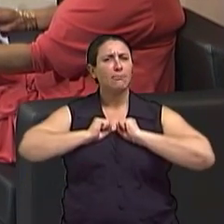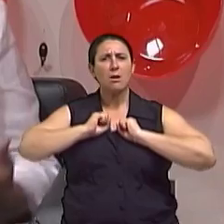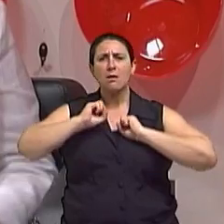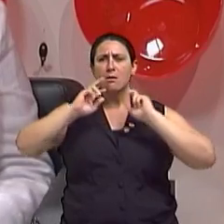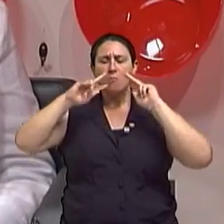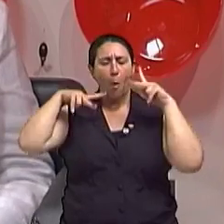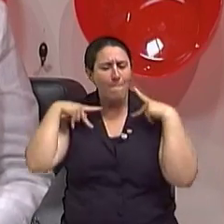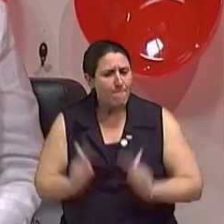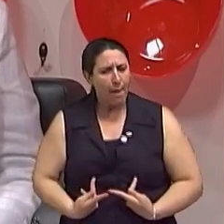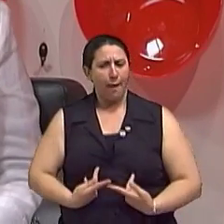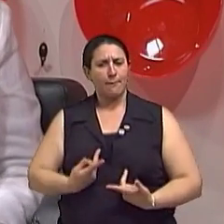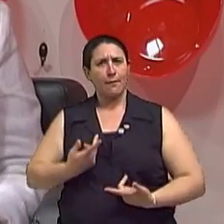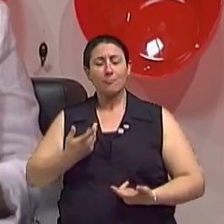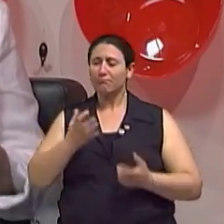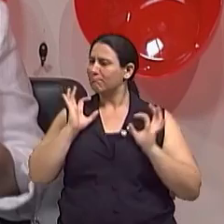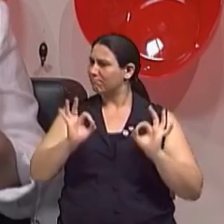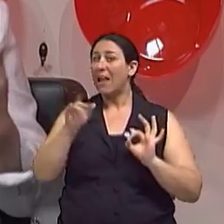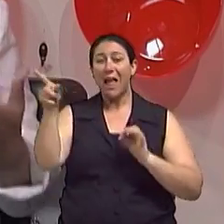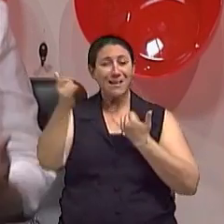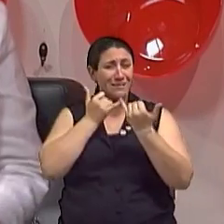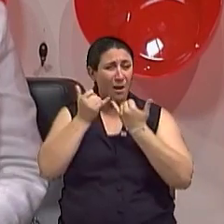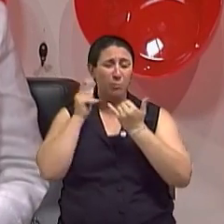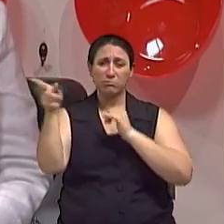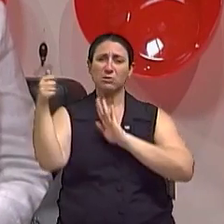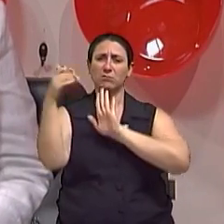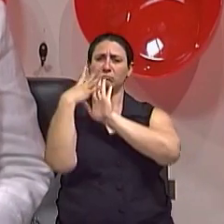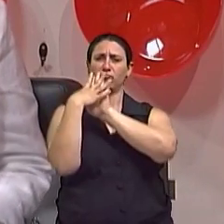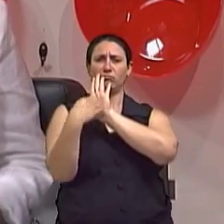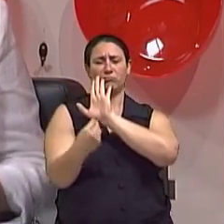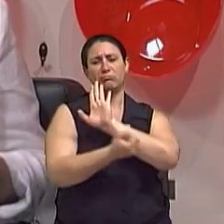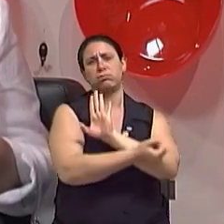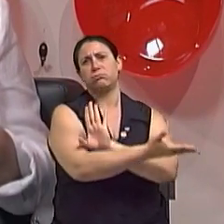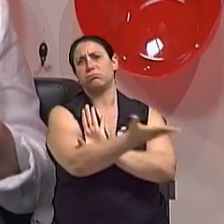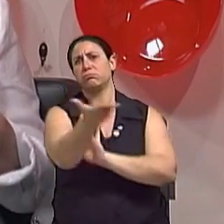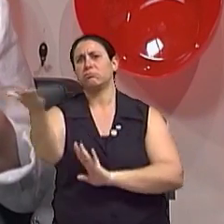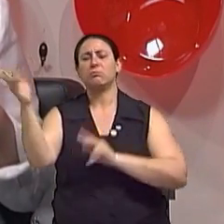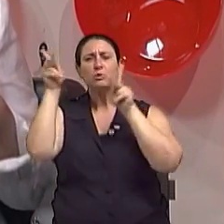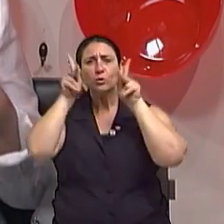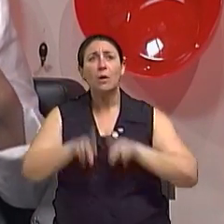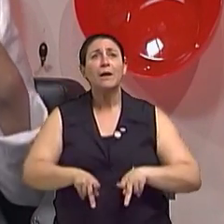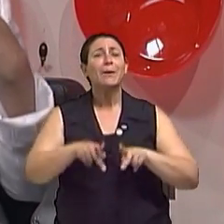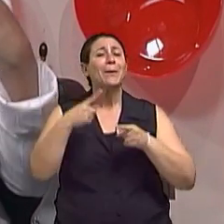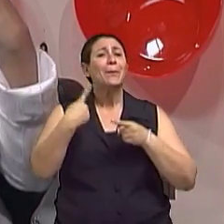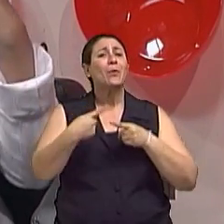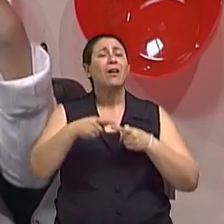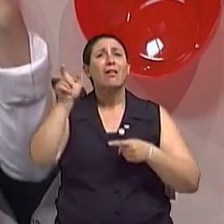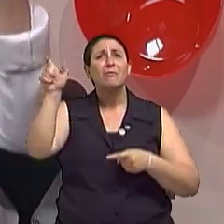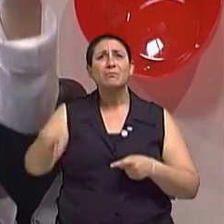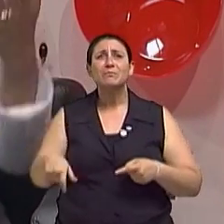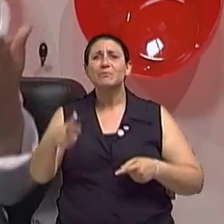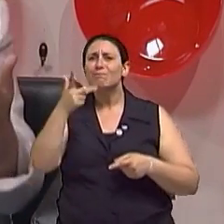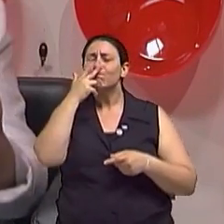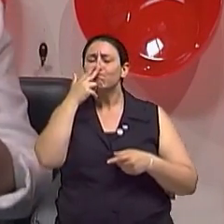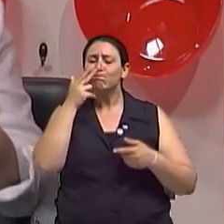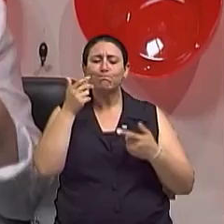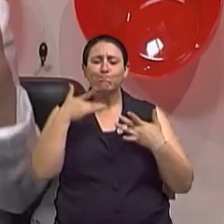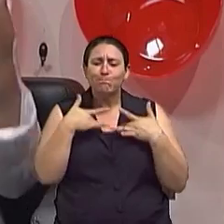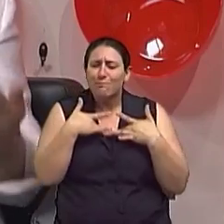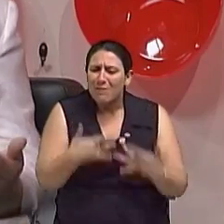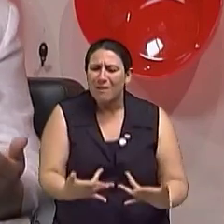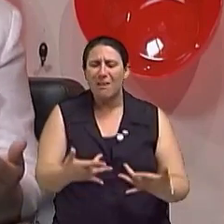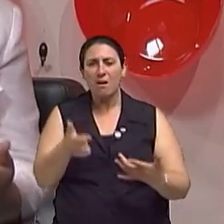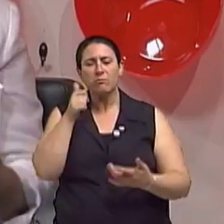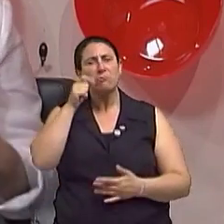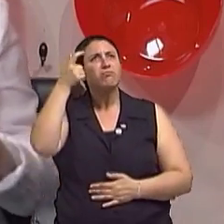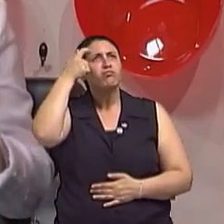ela fica para nós esse exemplo de solidariedade humana e de que parece assim, ó, é um destino, né? Eu